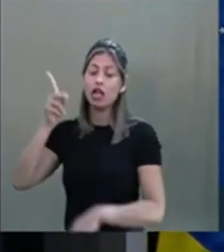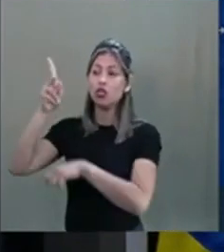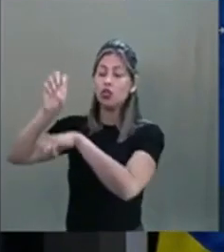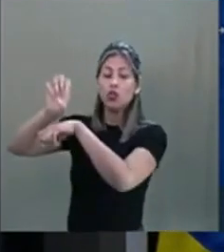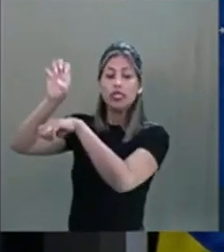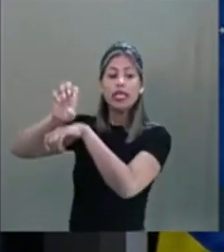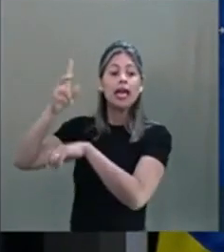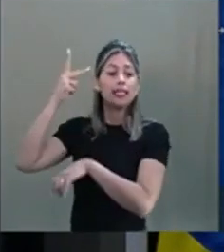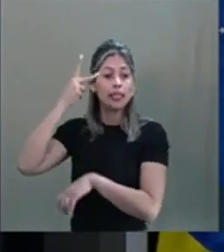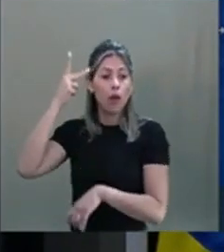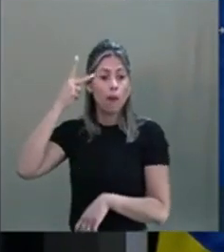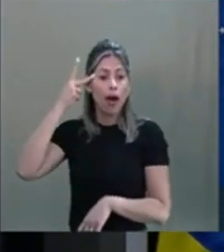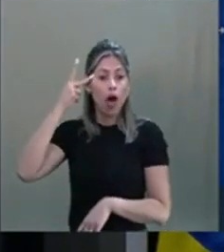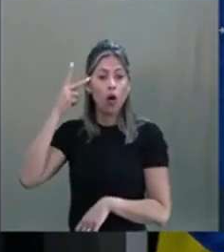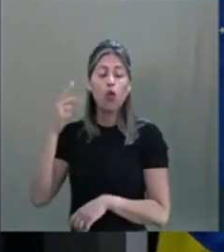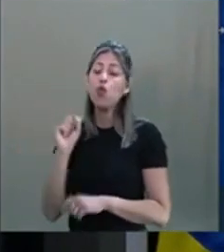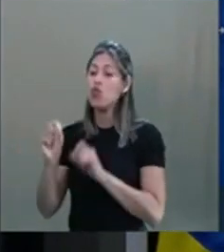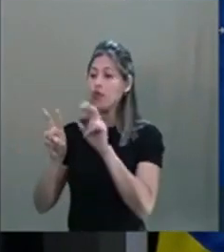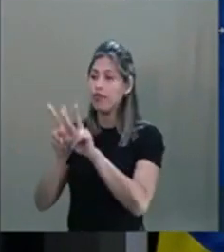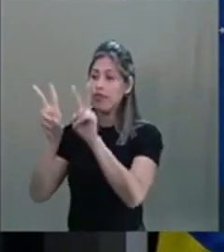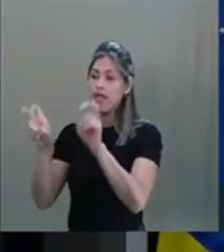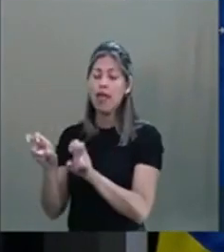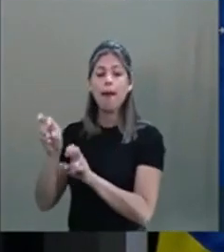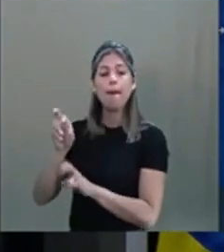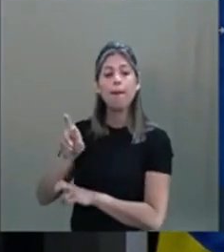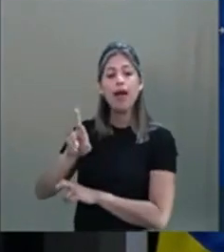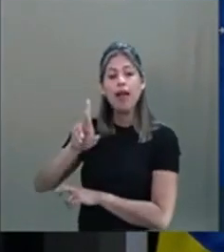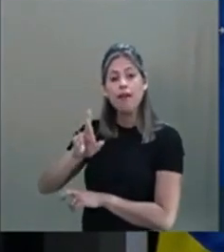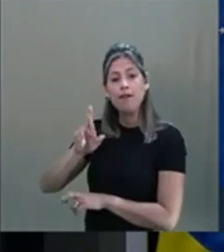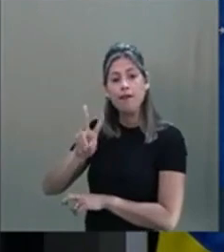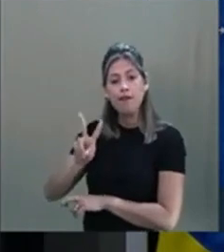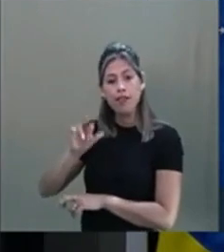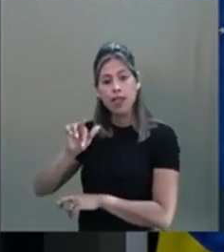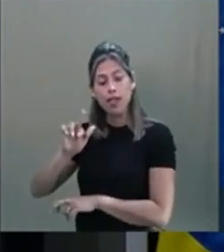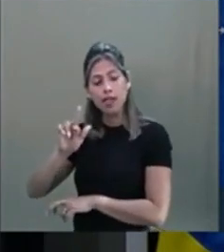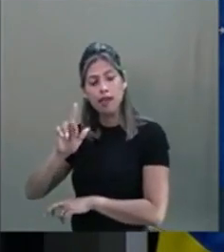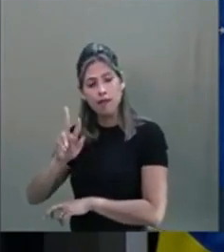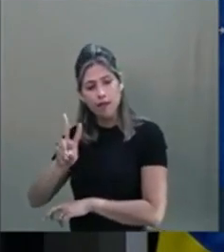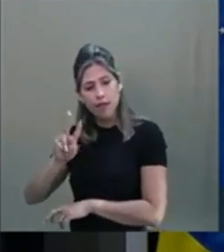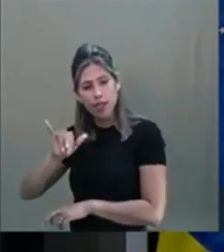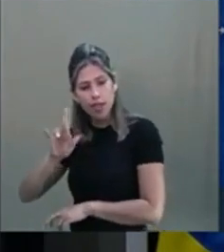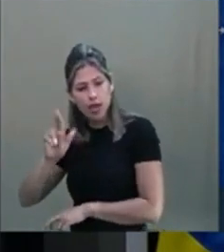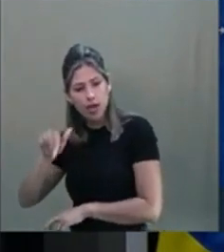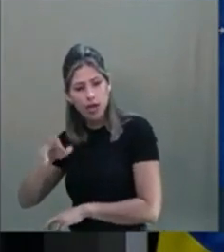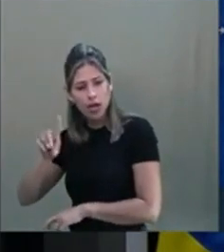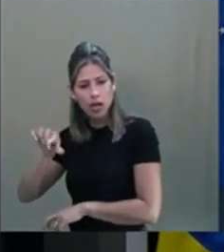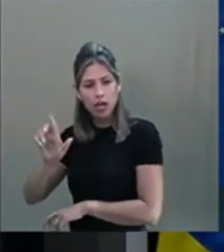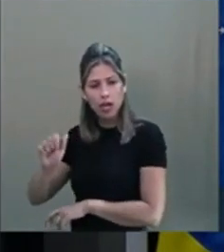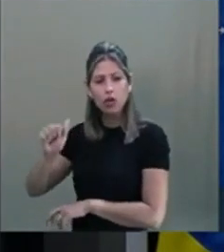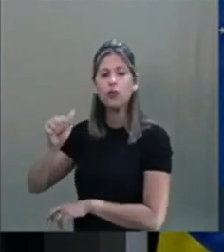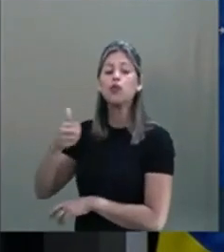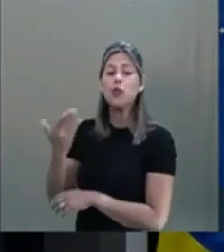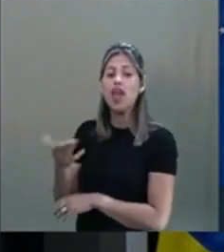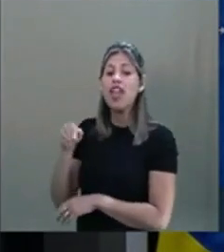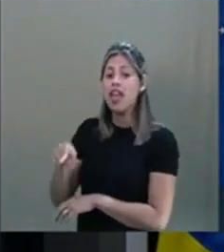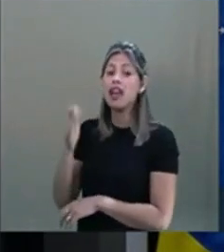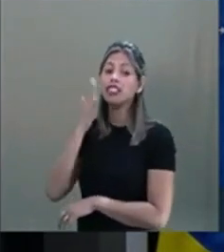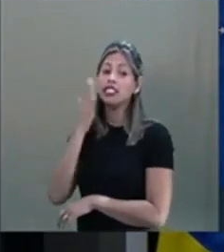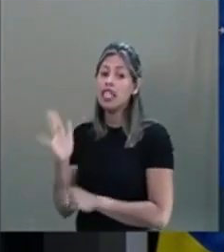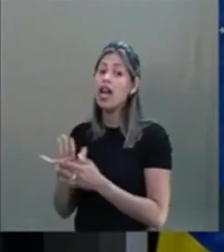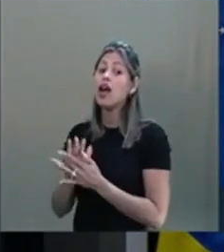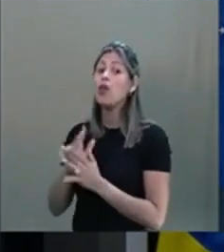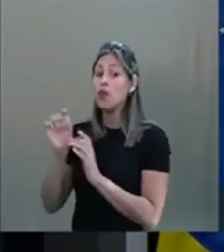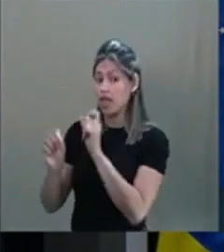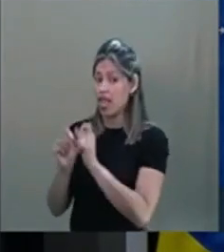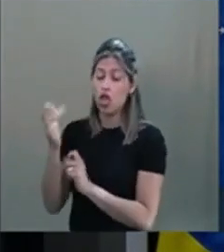na Rádio Mundial. E quando eu pus esse programa de rádio, esse nome, eu não sabia que depois de 15 anos eu